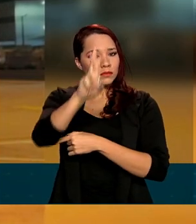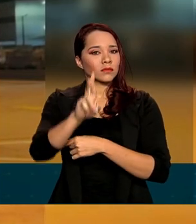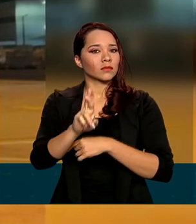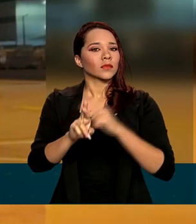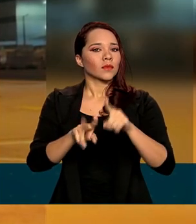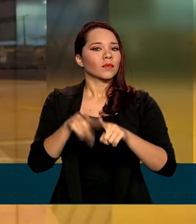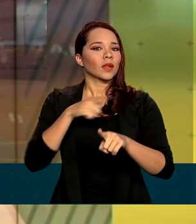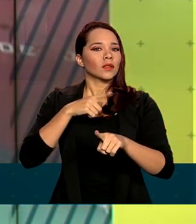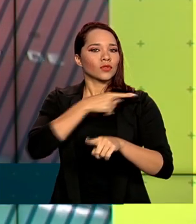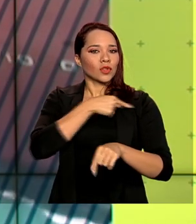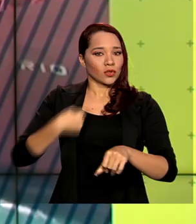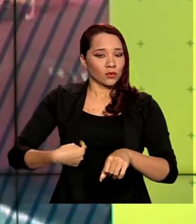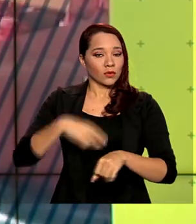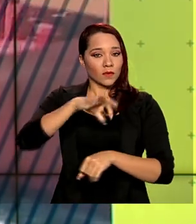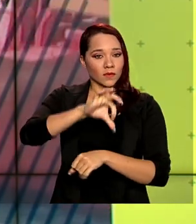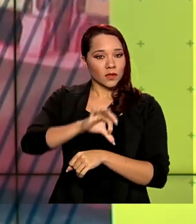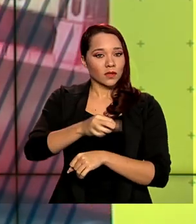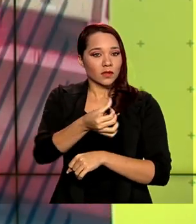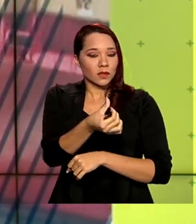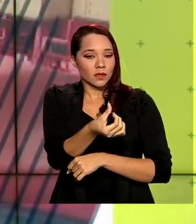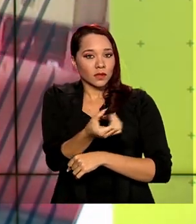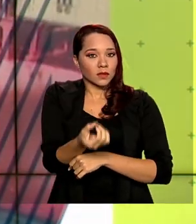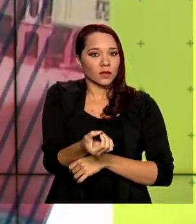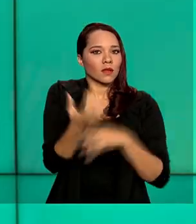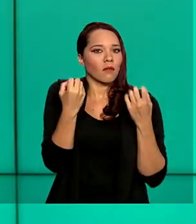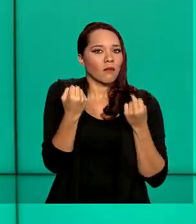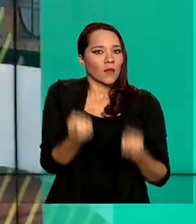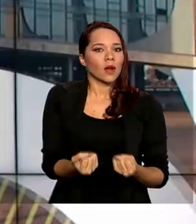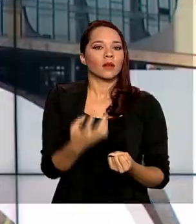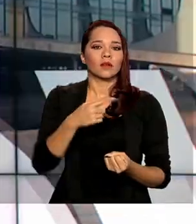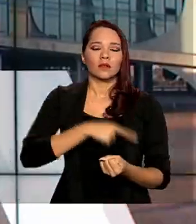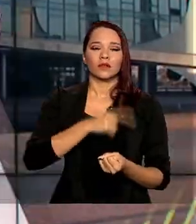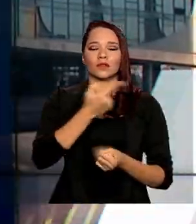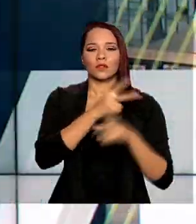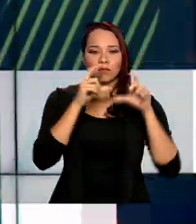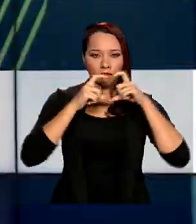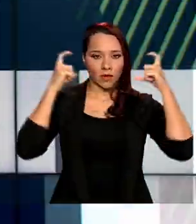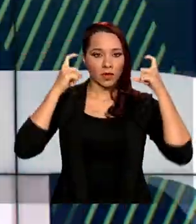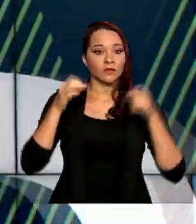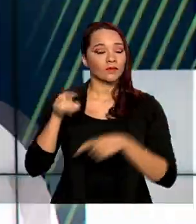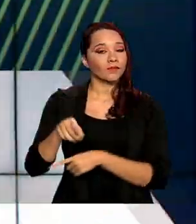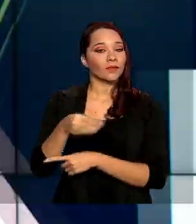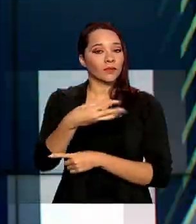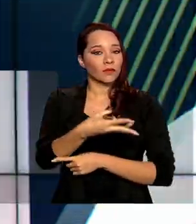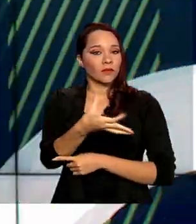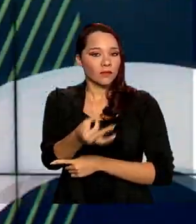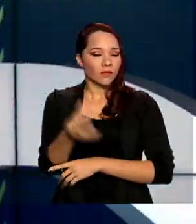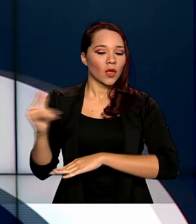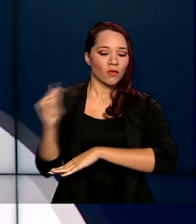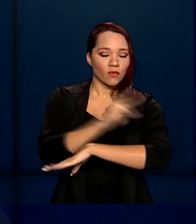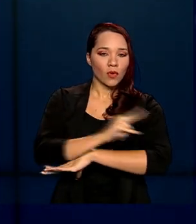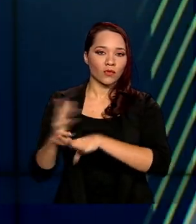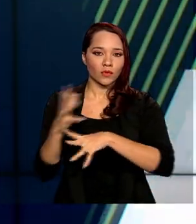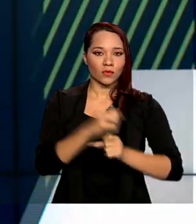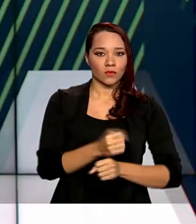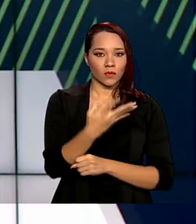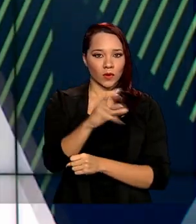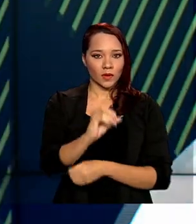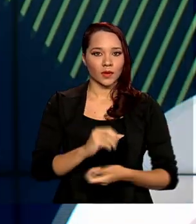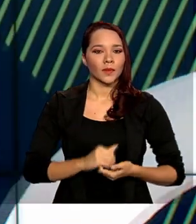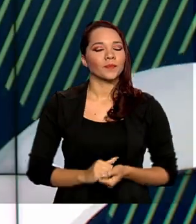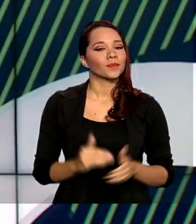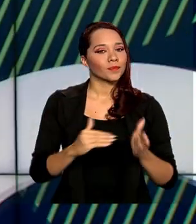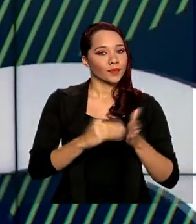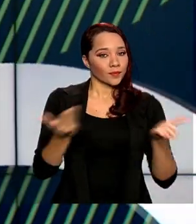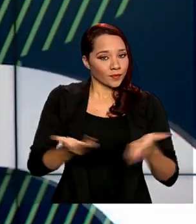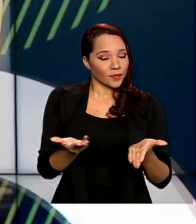trazer da China 960 toneladas de máscaras. Esse é o 36º voo de um total de 40. Até